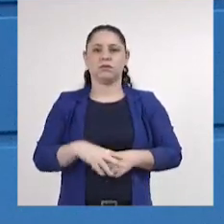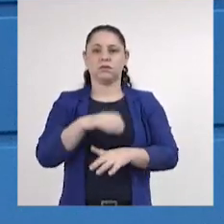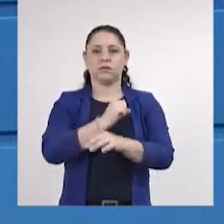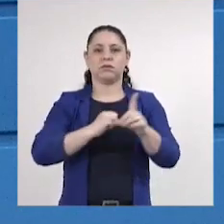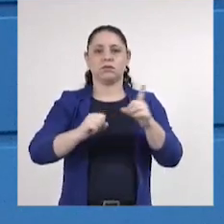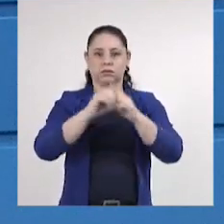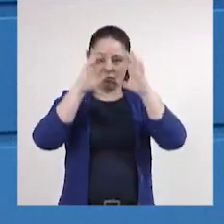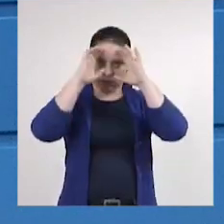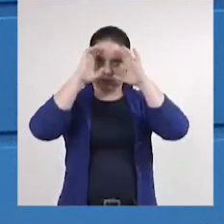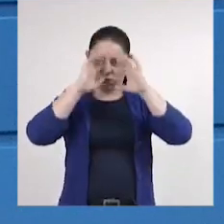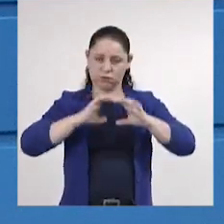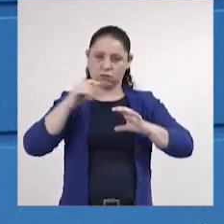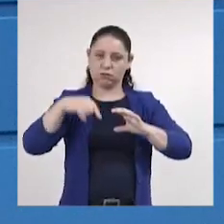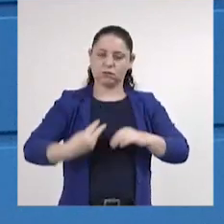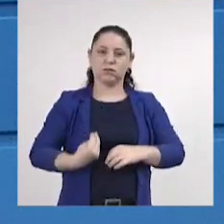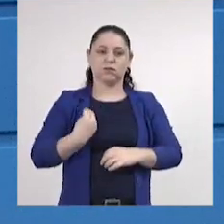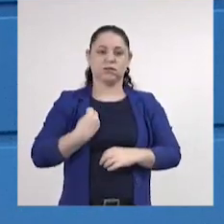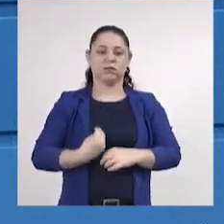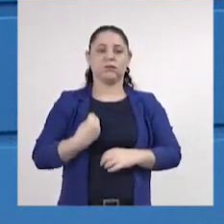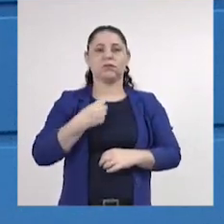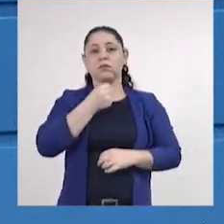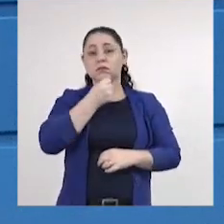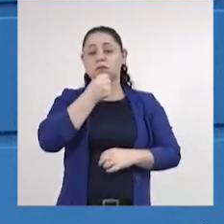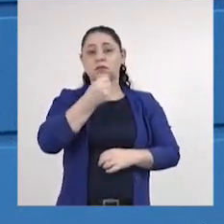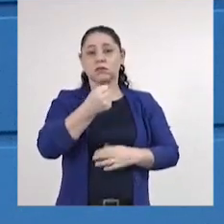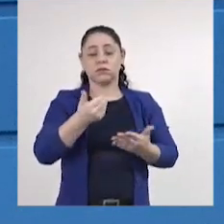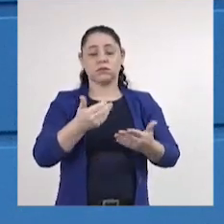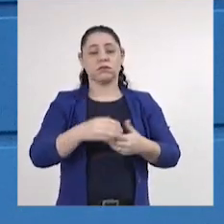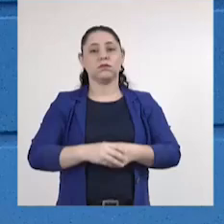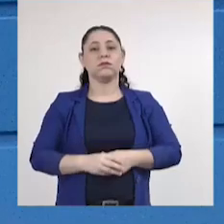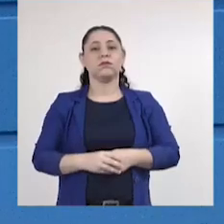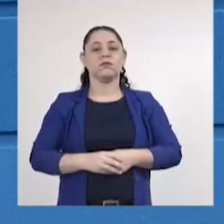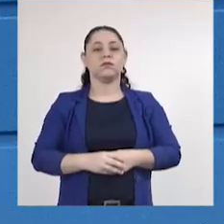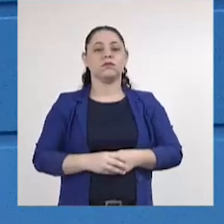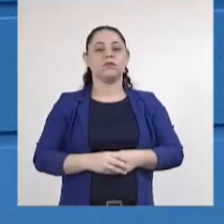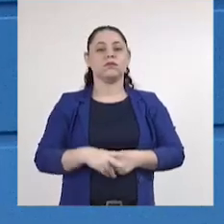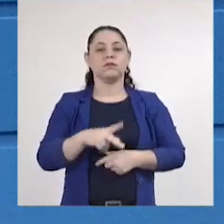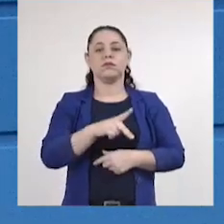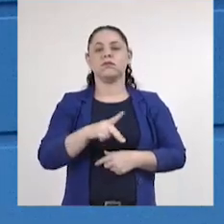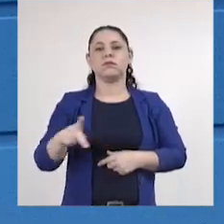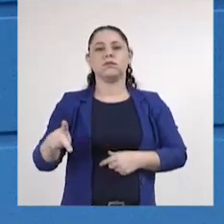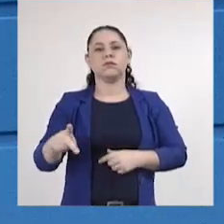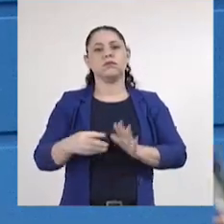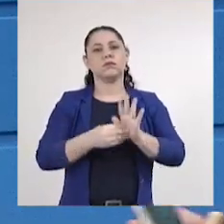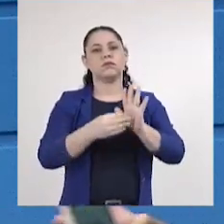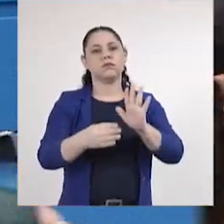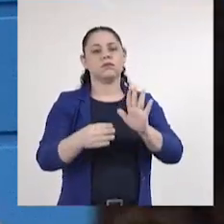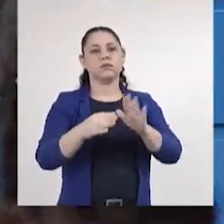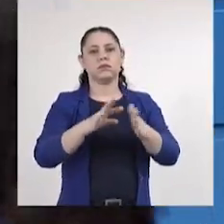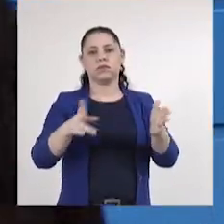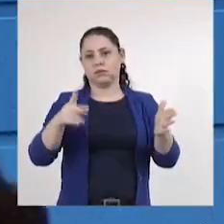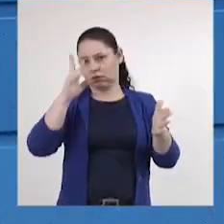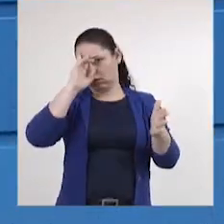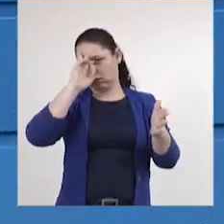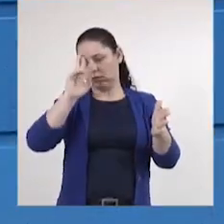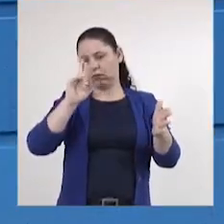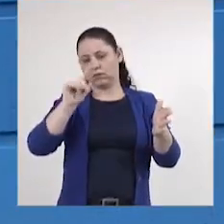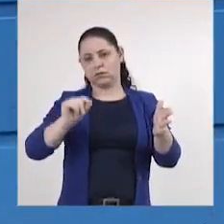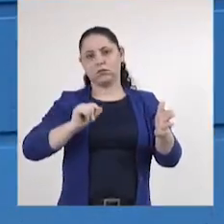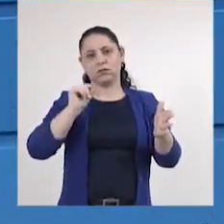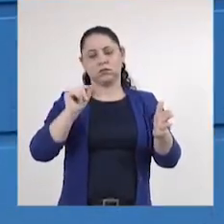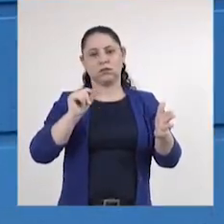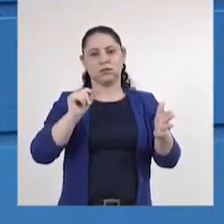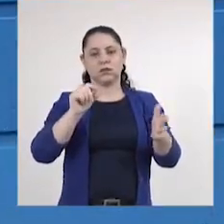sociedade civil aqui presente, jornalistas. Presidente, eu indico, tem uma indicação aqui para